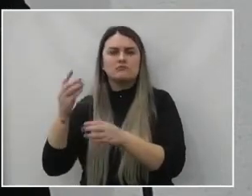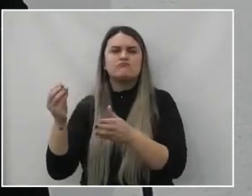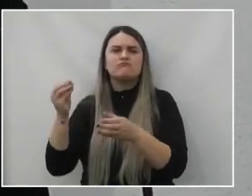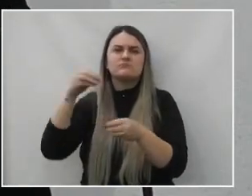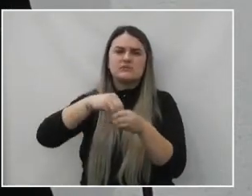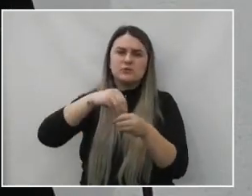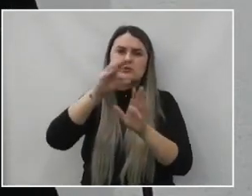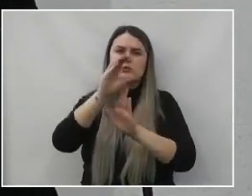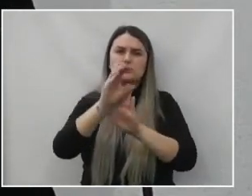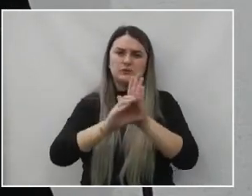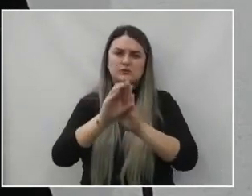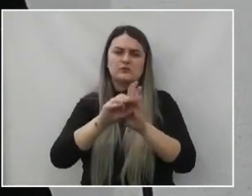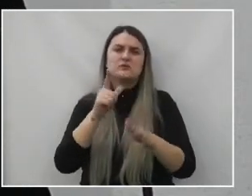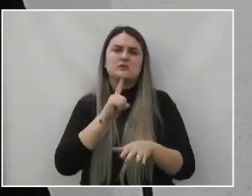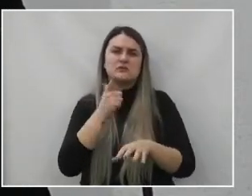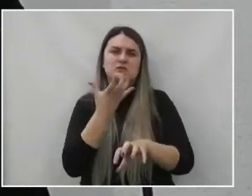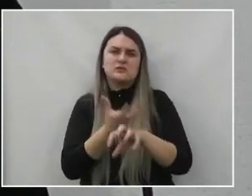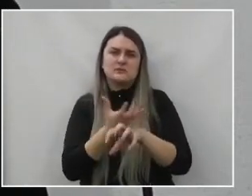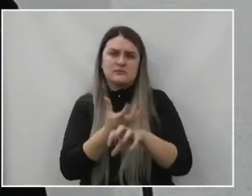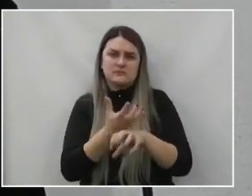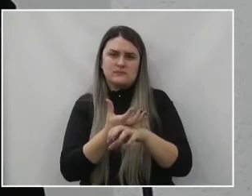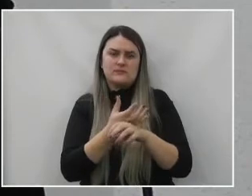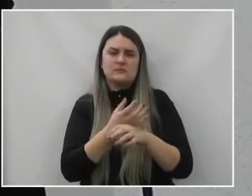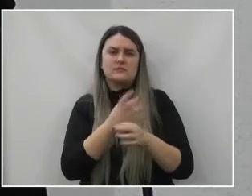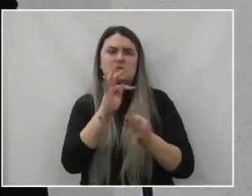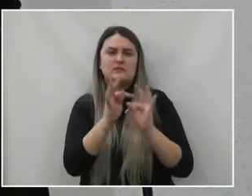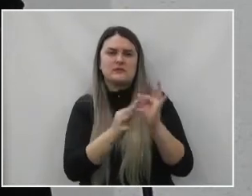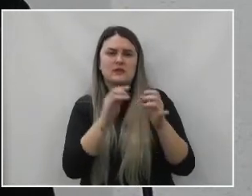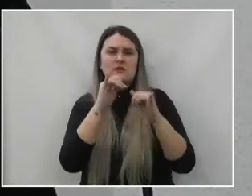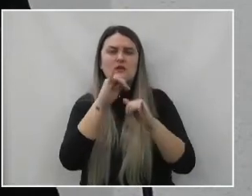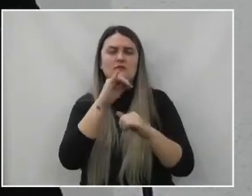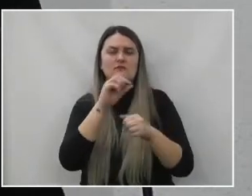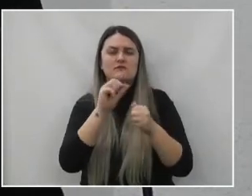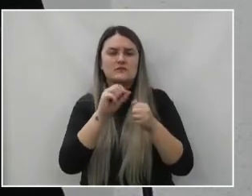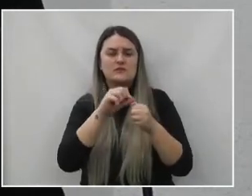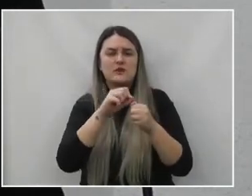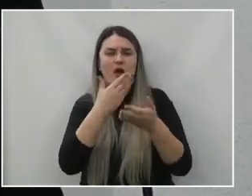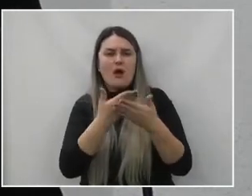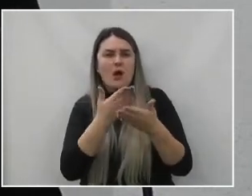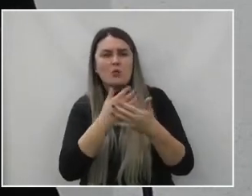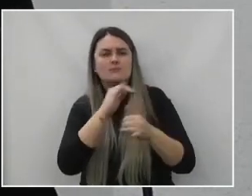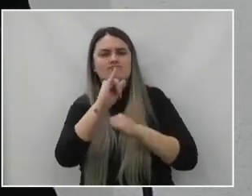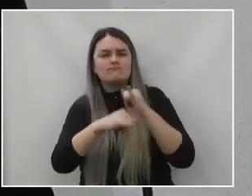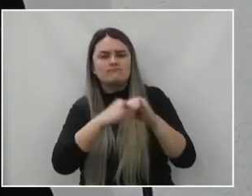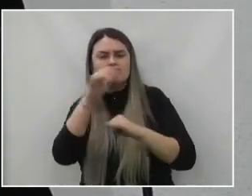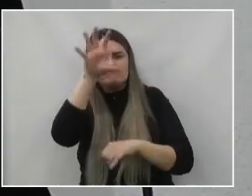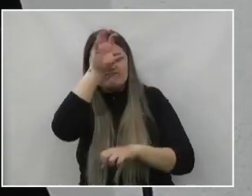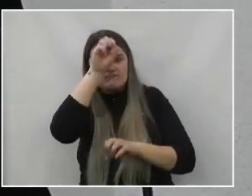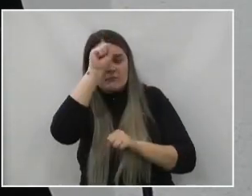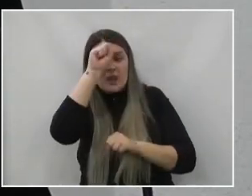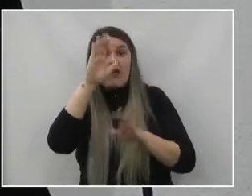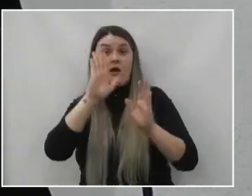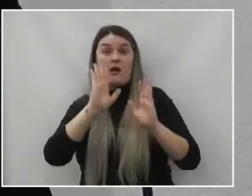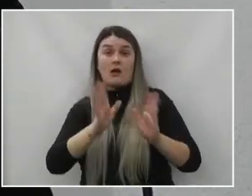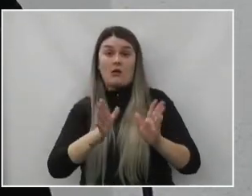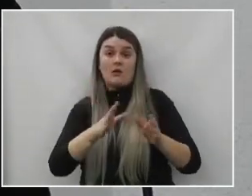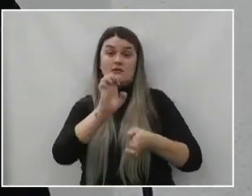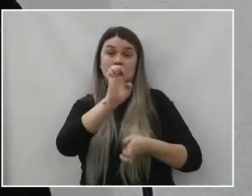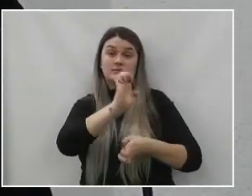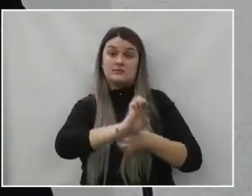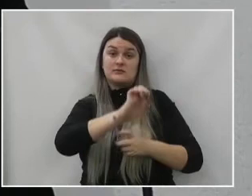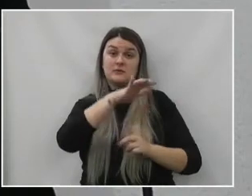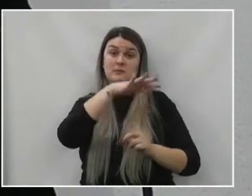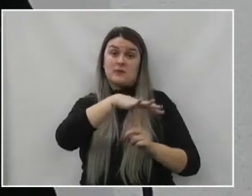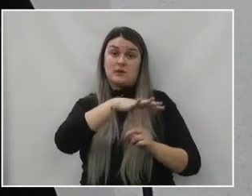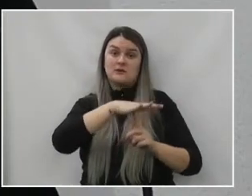tendo a disciplina da área técnica de informática para a formação. Agora, o Paraná inova,